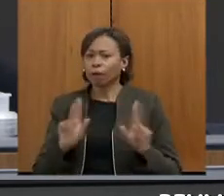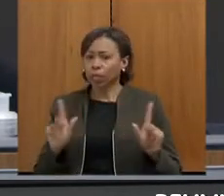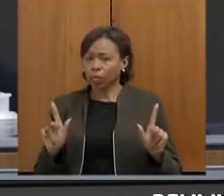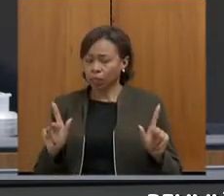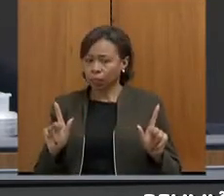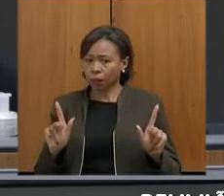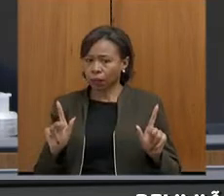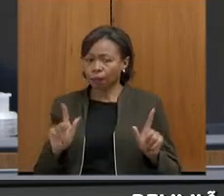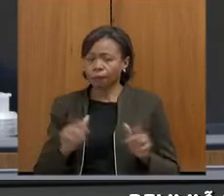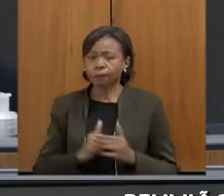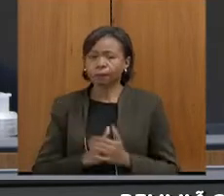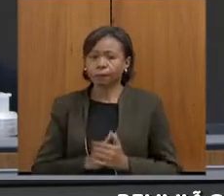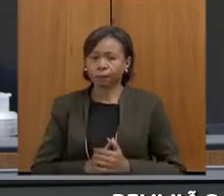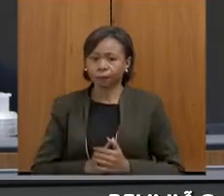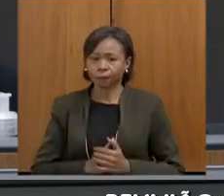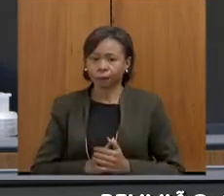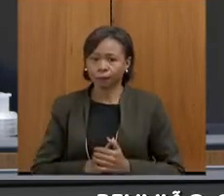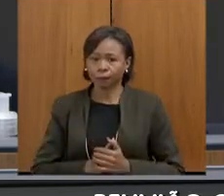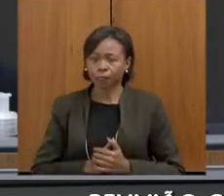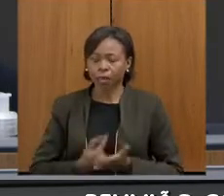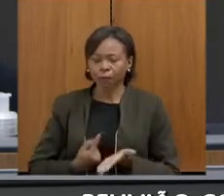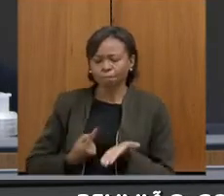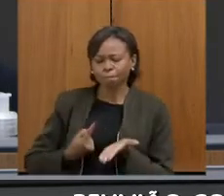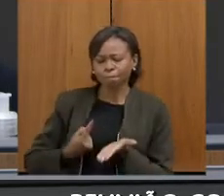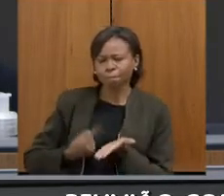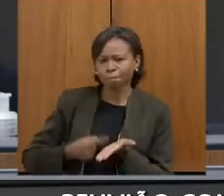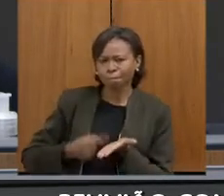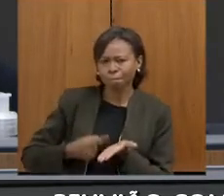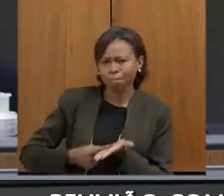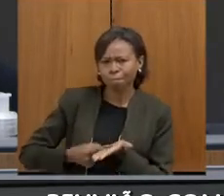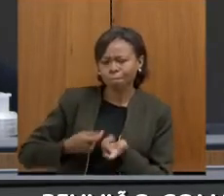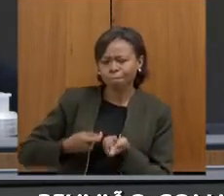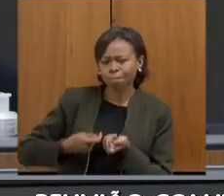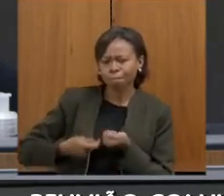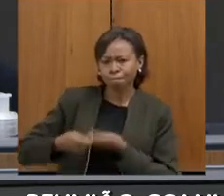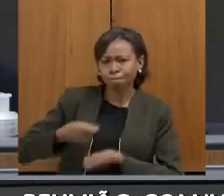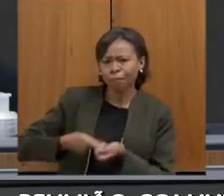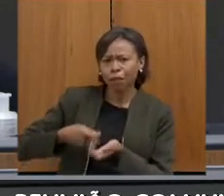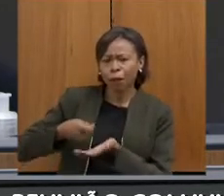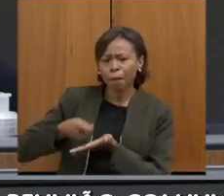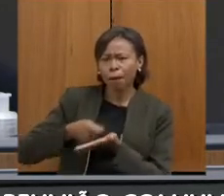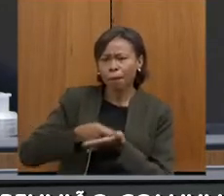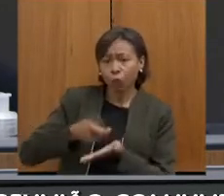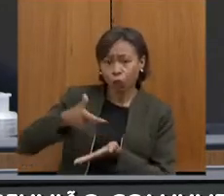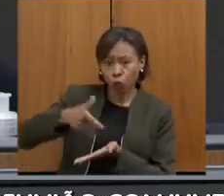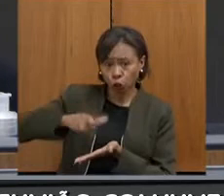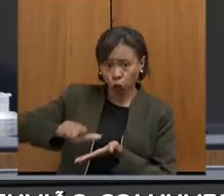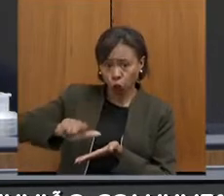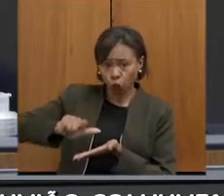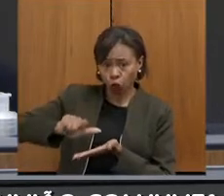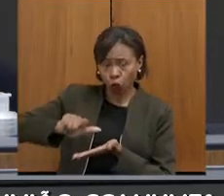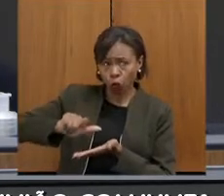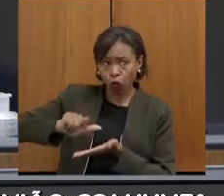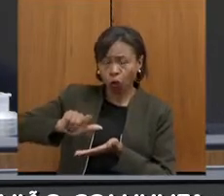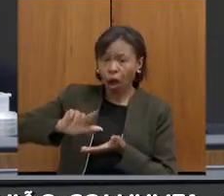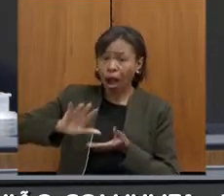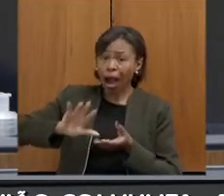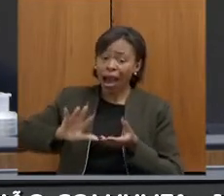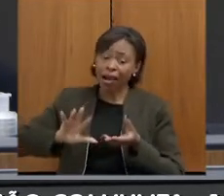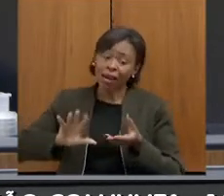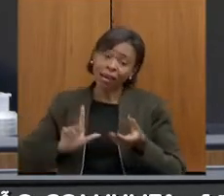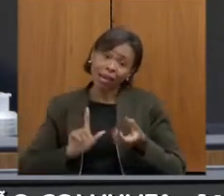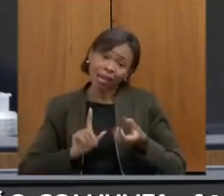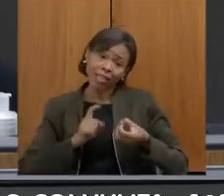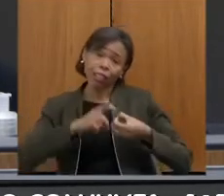processo de renegociação com adesão ao regime de recuperação fiscal,